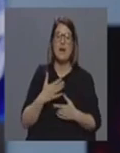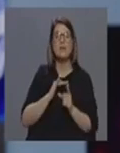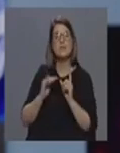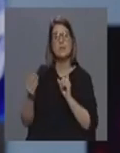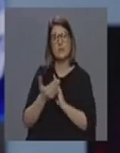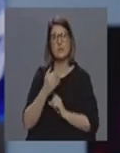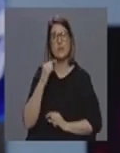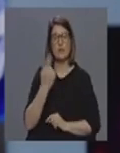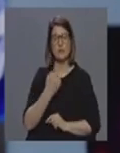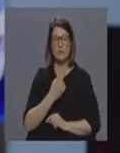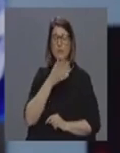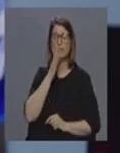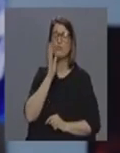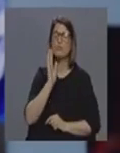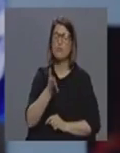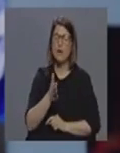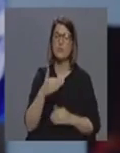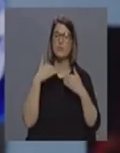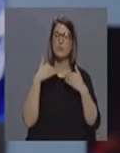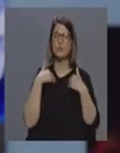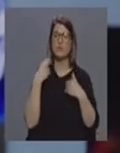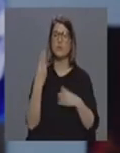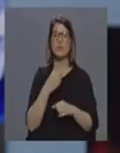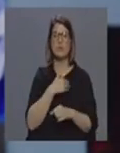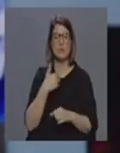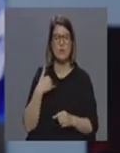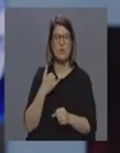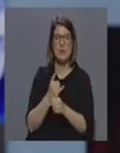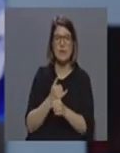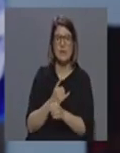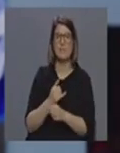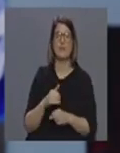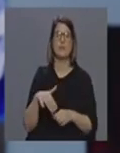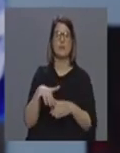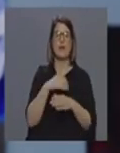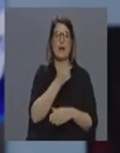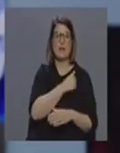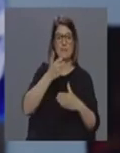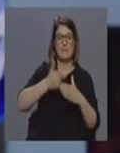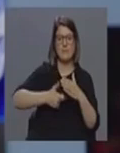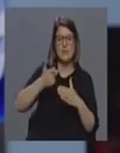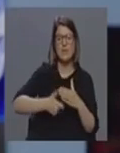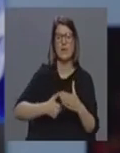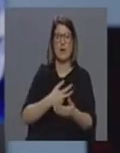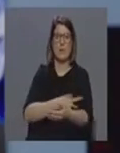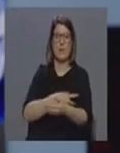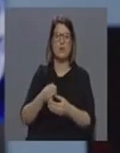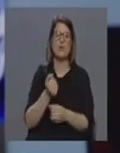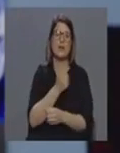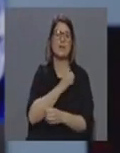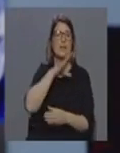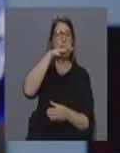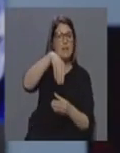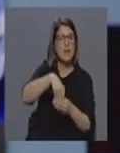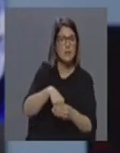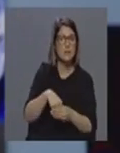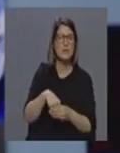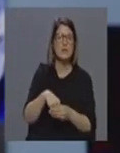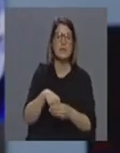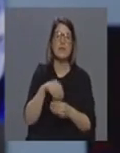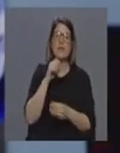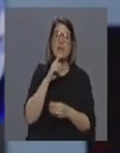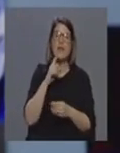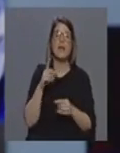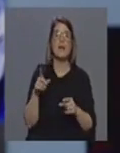por isso é que eu já disse o internamento em unidades de saúde ilha é um internamento em contexto domiciliário é a recolha de amostras em contexto domiciliário como forma de